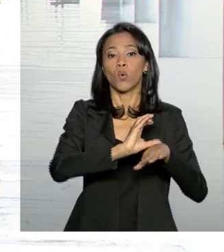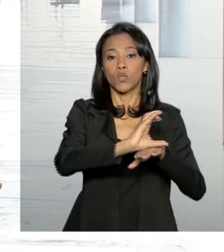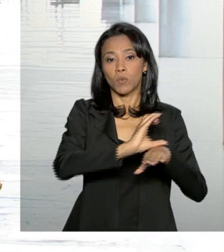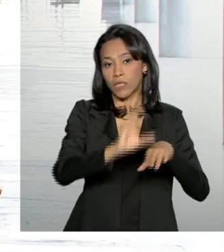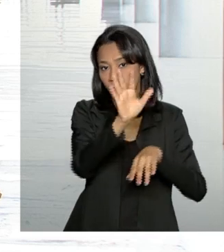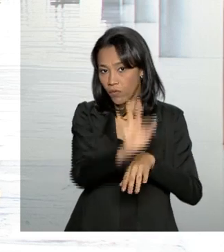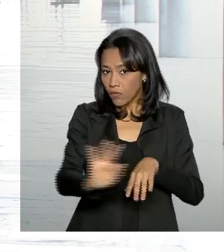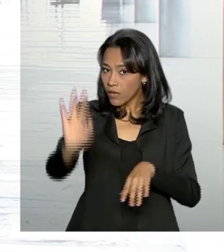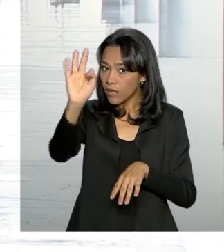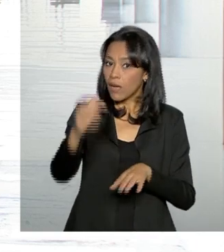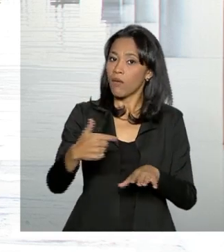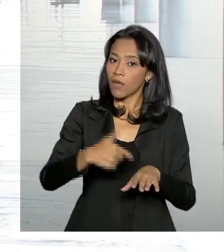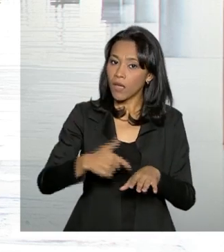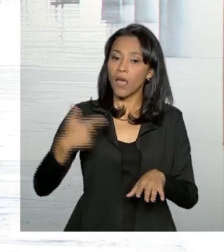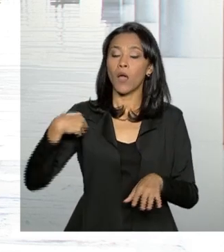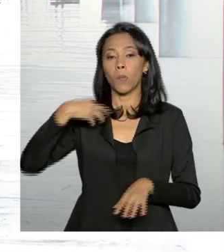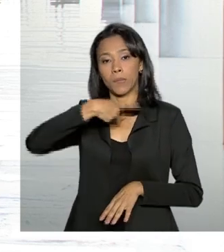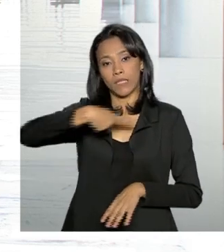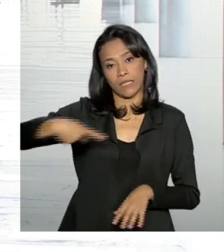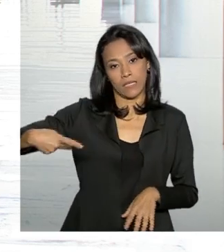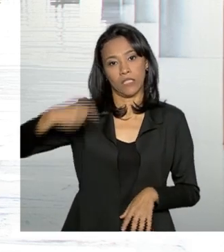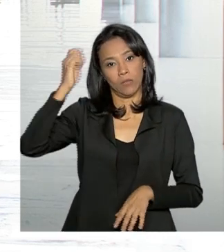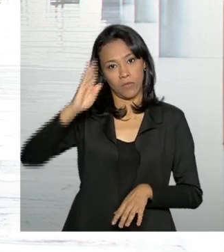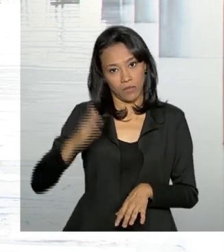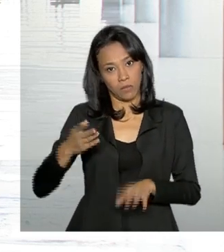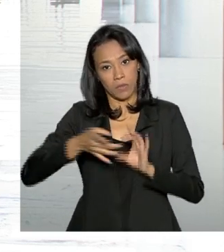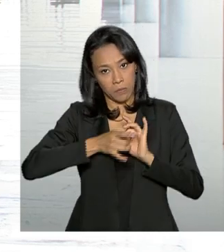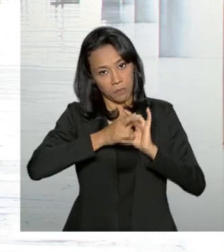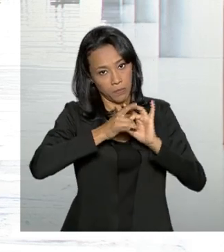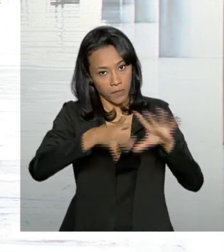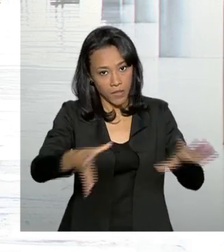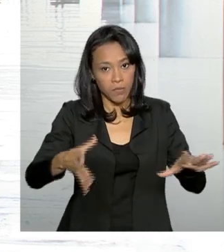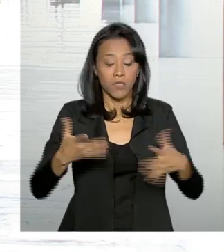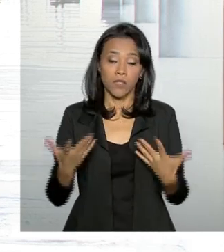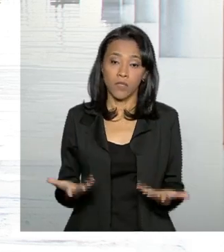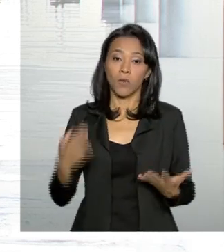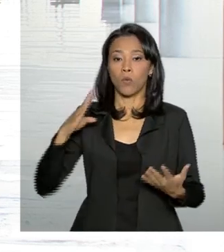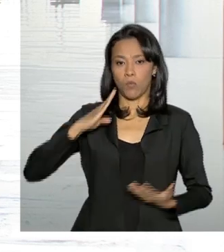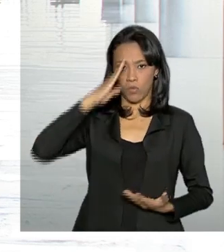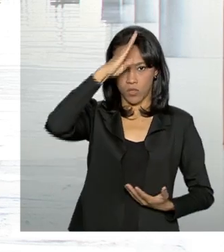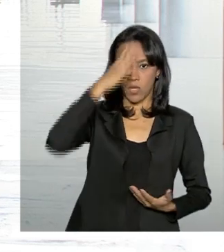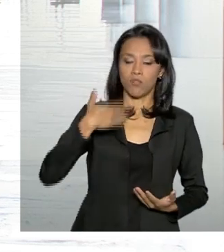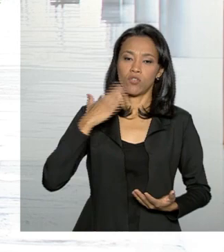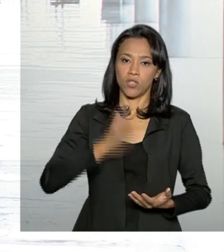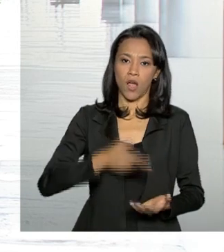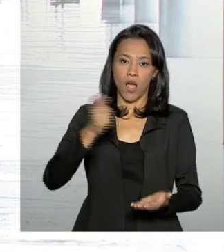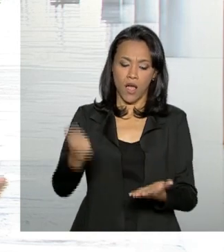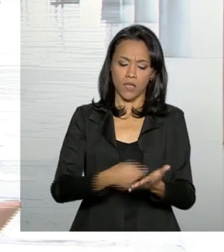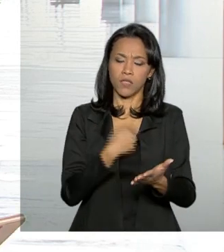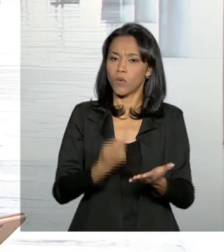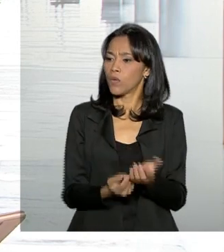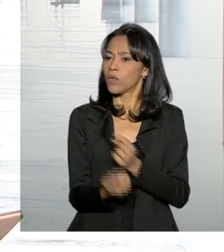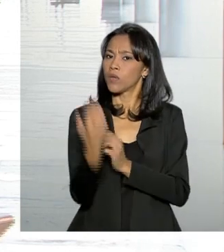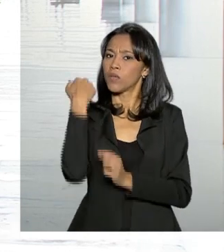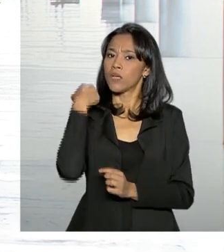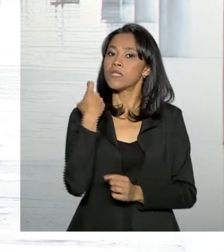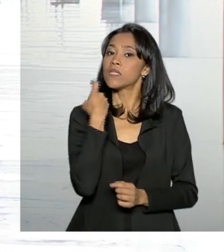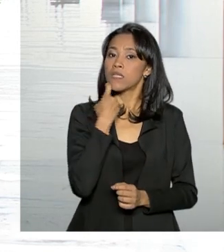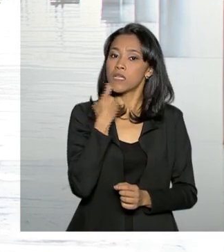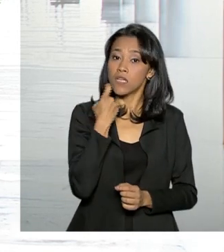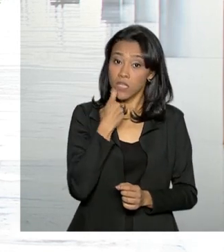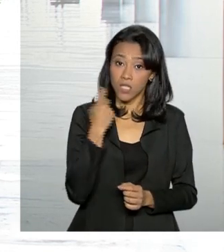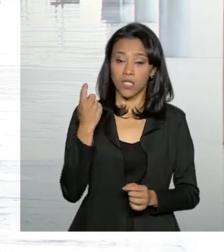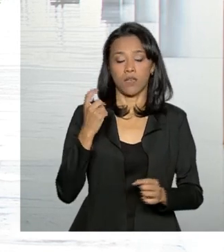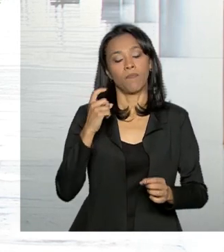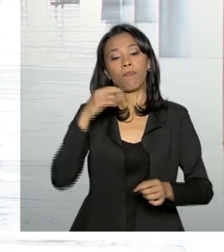atribuição exclusiva do presidente da República. O presidente Jair Bolsonaro assinou o decreto na última sexta-feira no